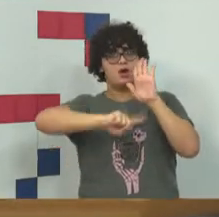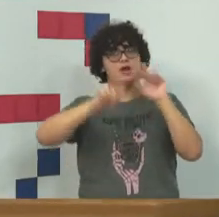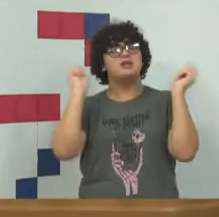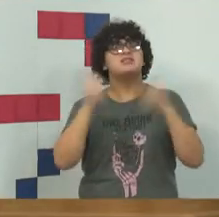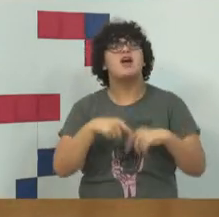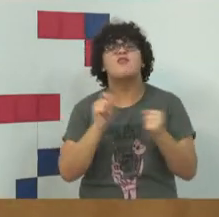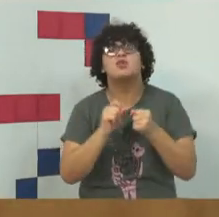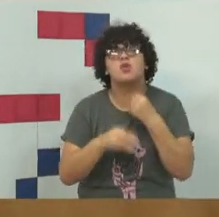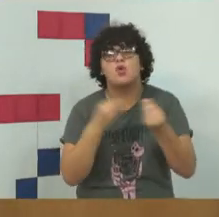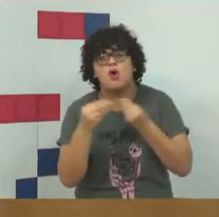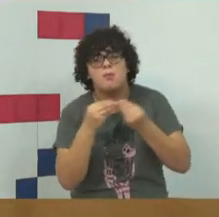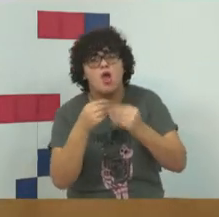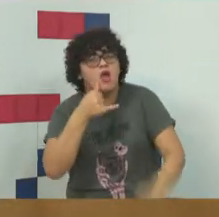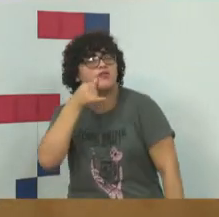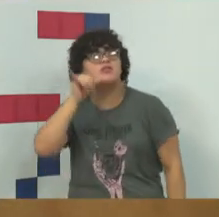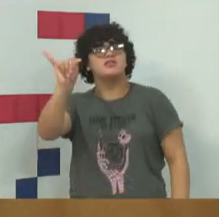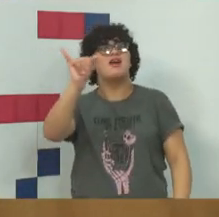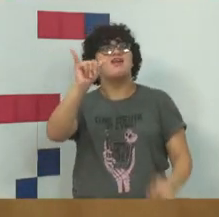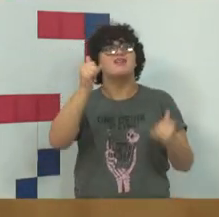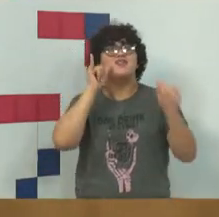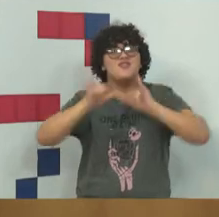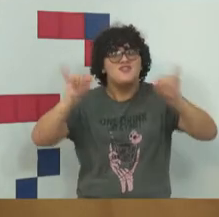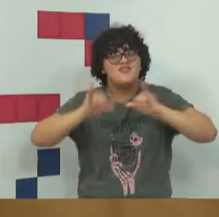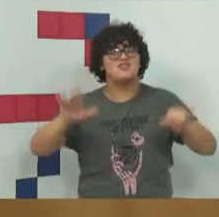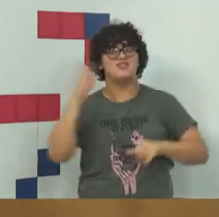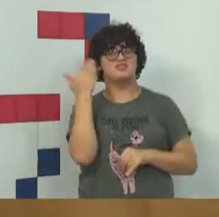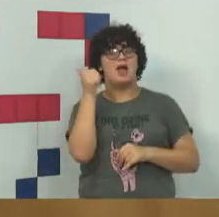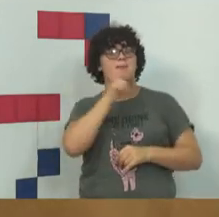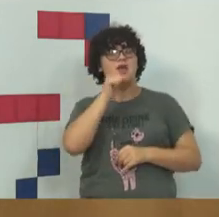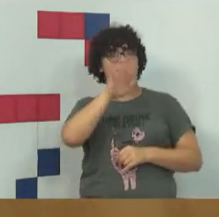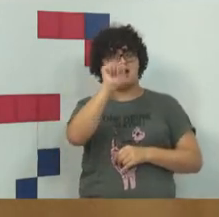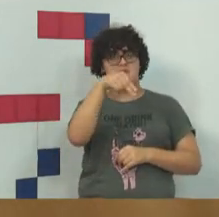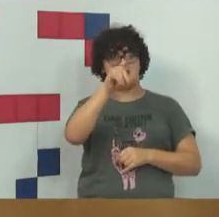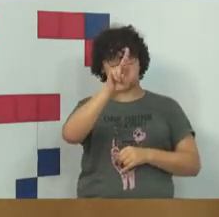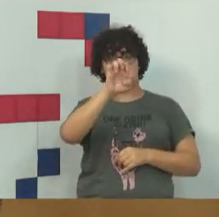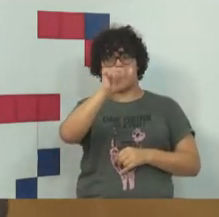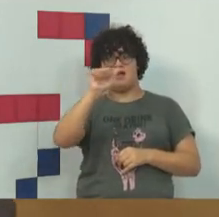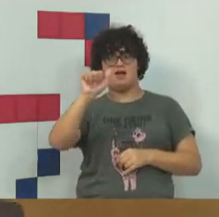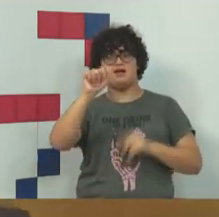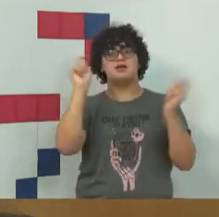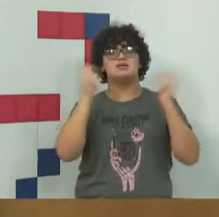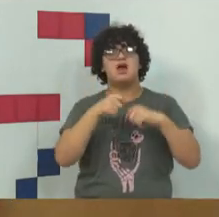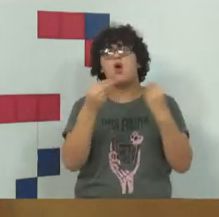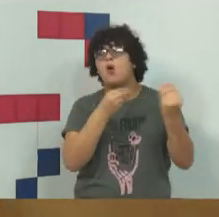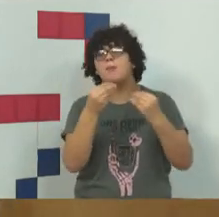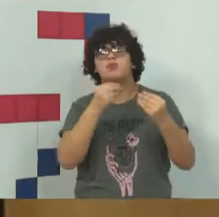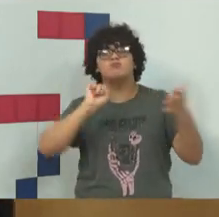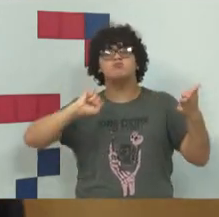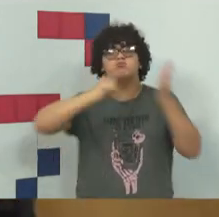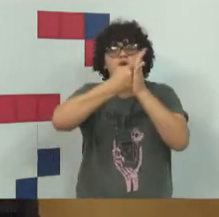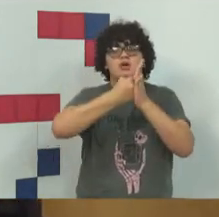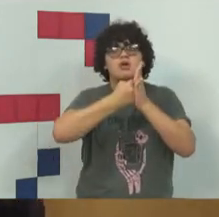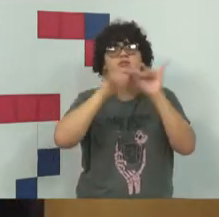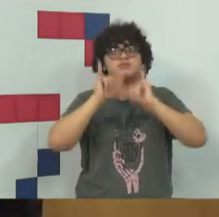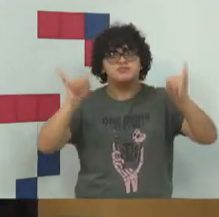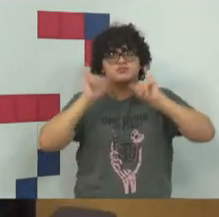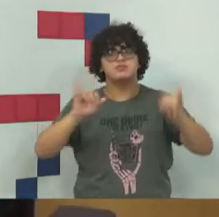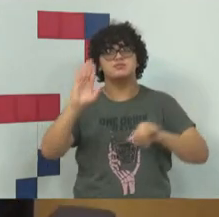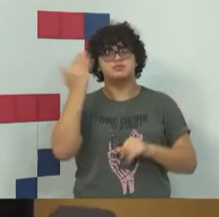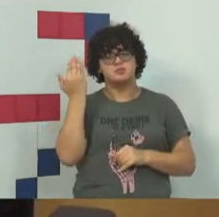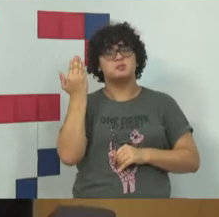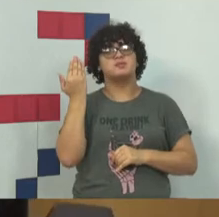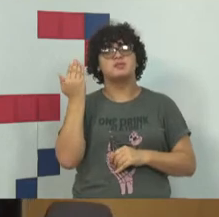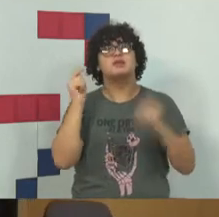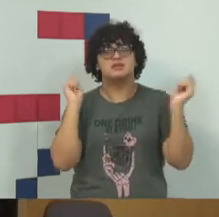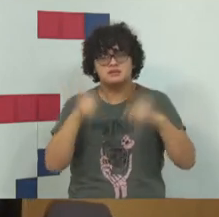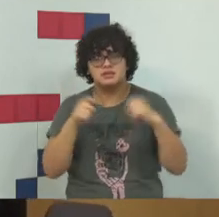barrar fake news. A Andréia Ferreira, da Vila Maria, como combater as fake news. Uma como combater, a outra como barrar.